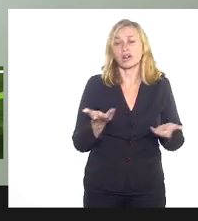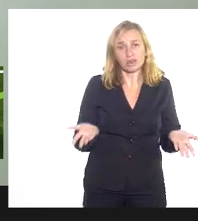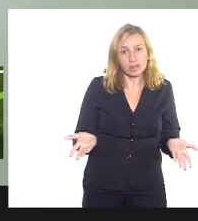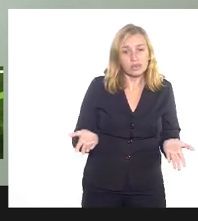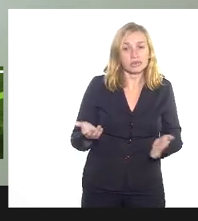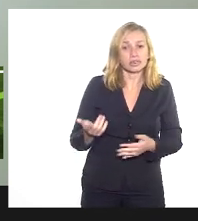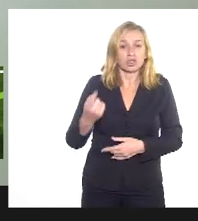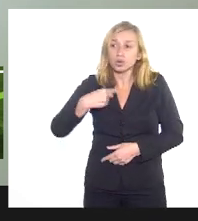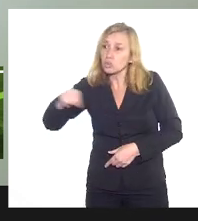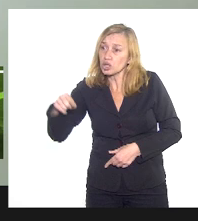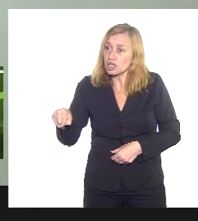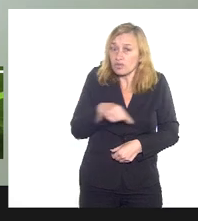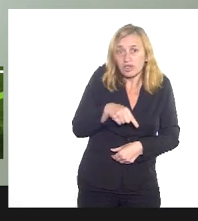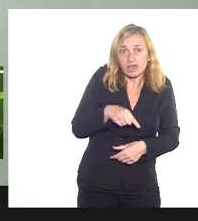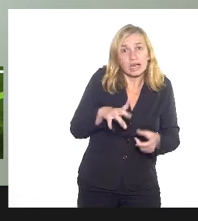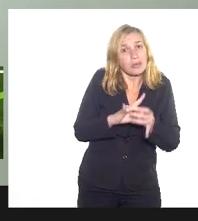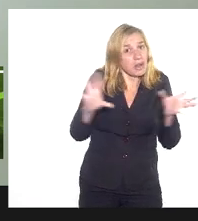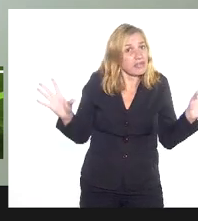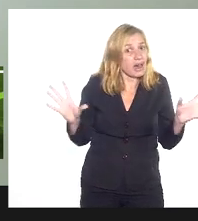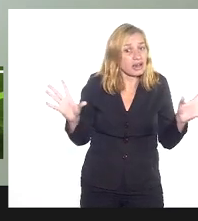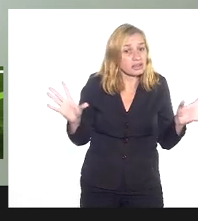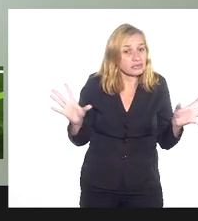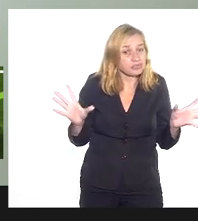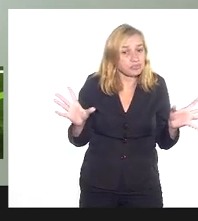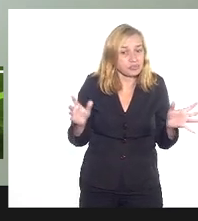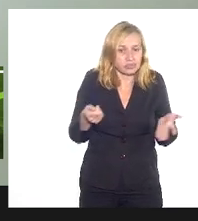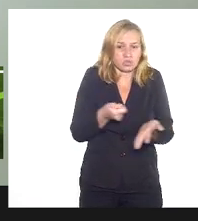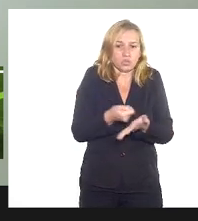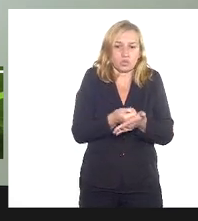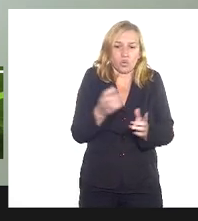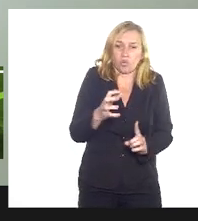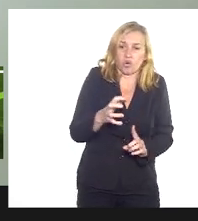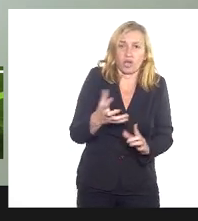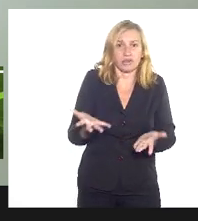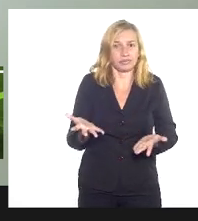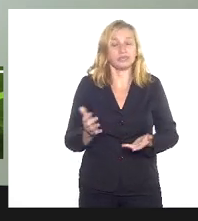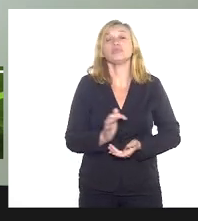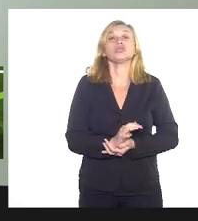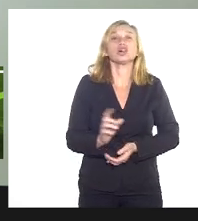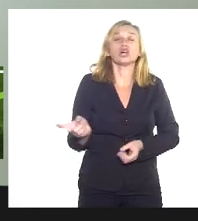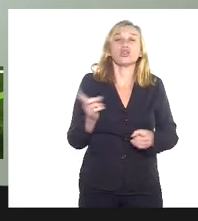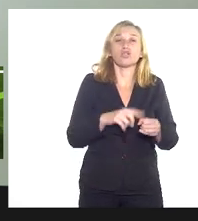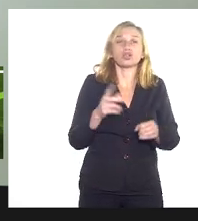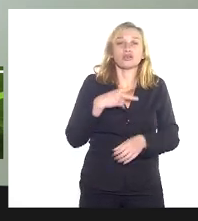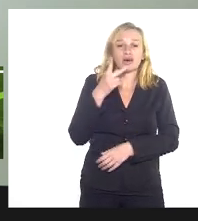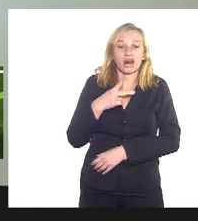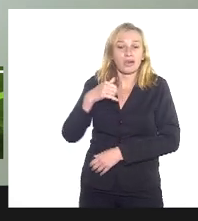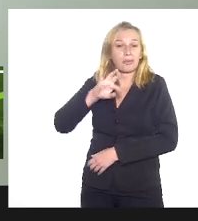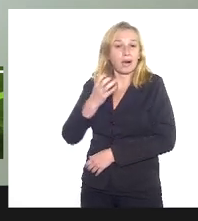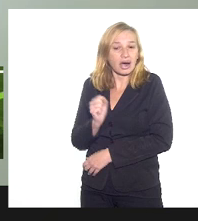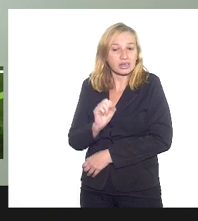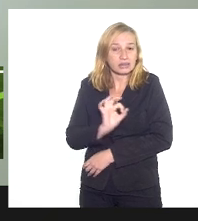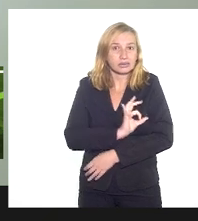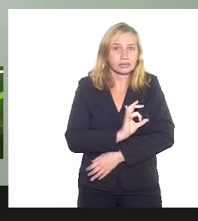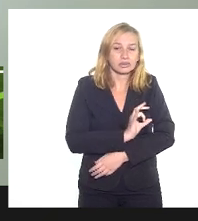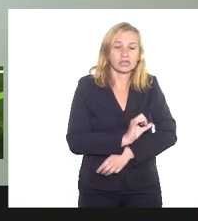do ir e vir sem ser hostilizada e aí eu volto a dizer, Marta,